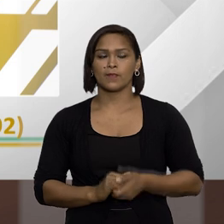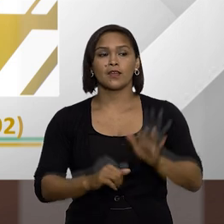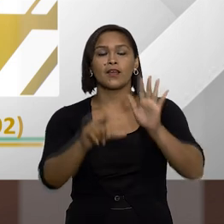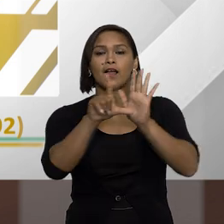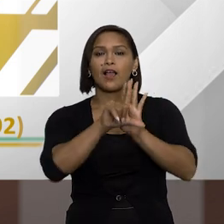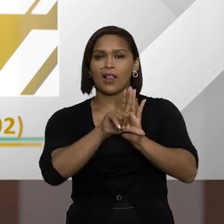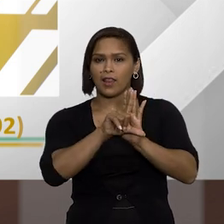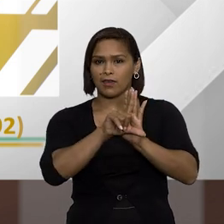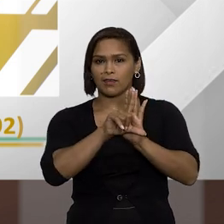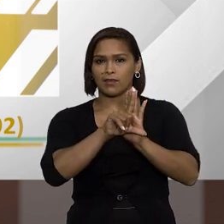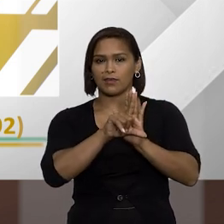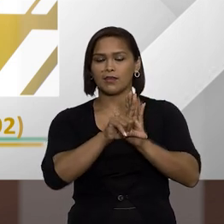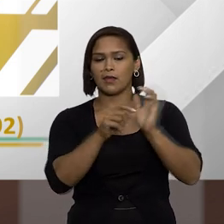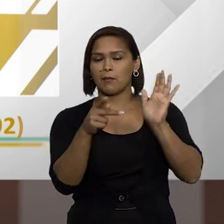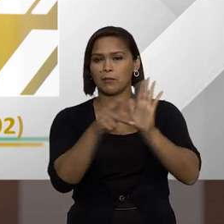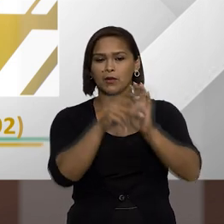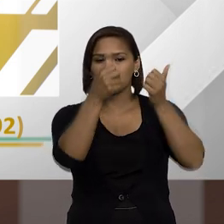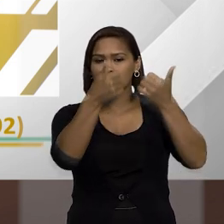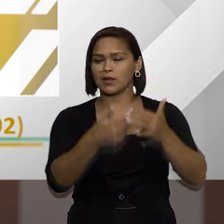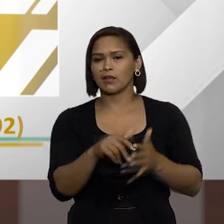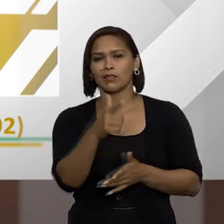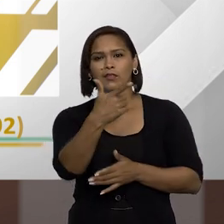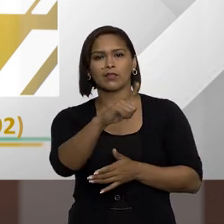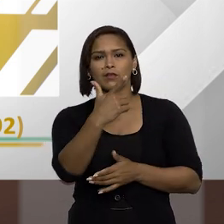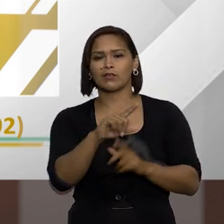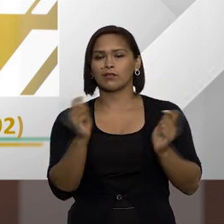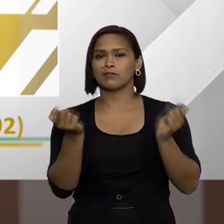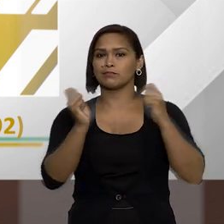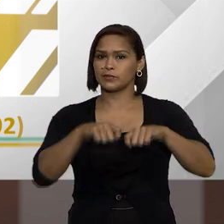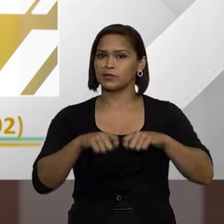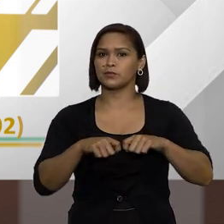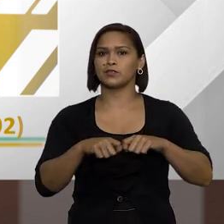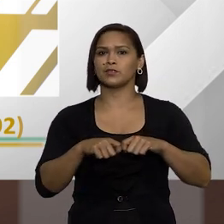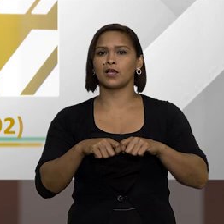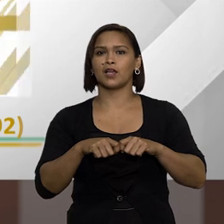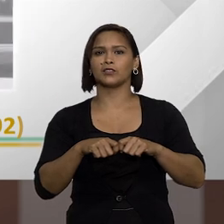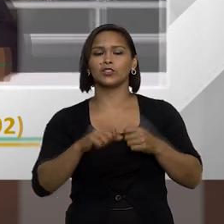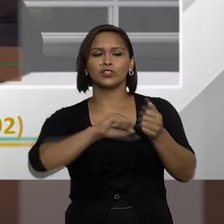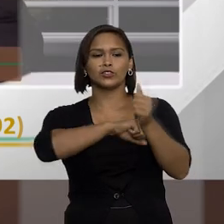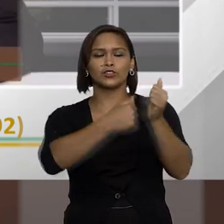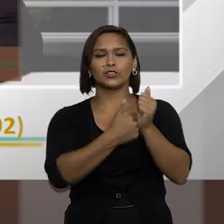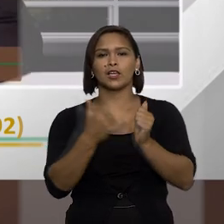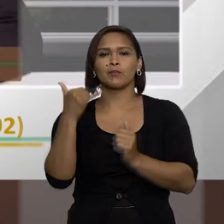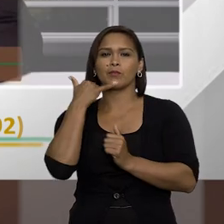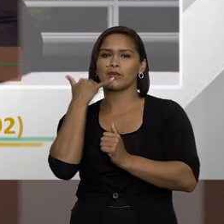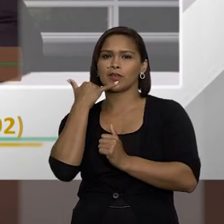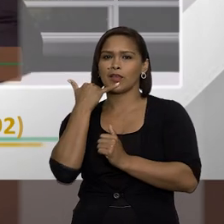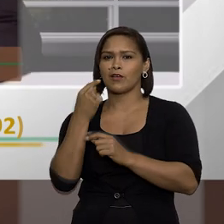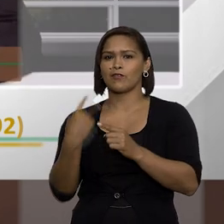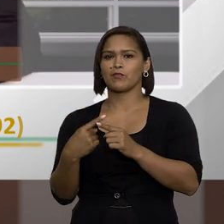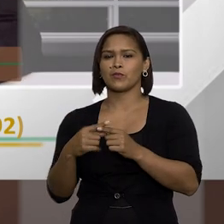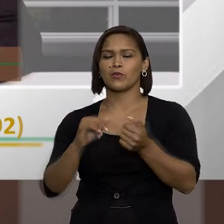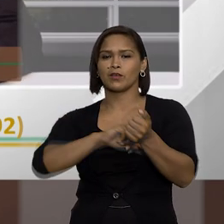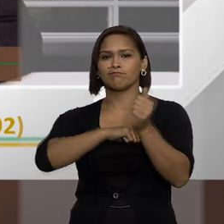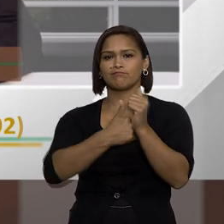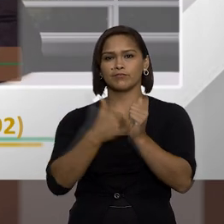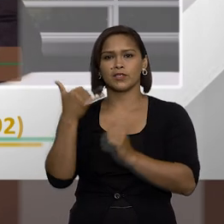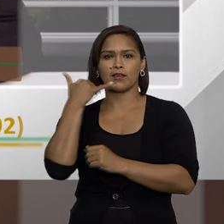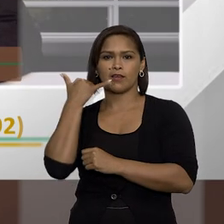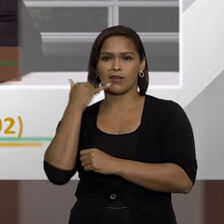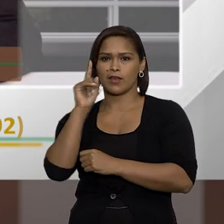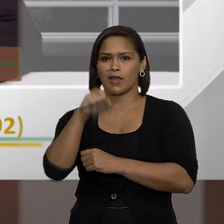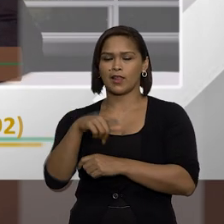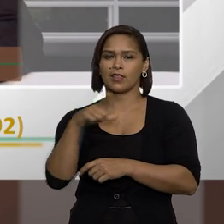a lei de improbidade ela também não prevê essa possibilidade de quebra de sigilo telefônico a quebra de sigilo